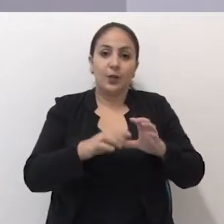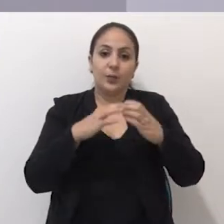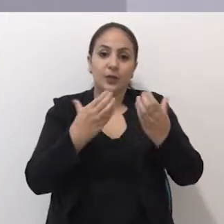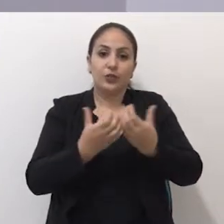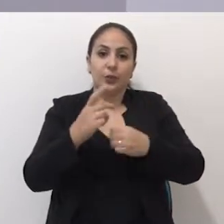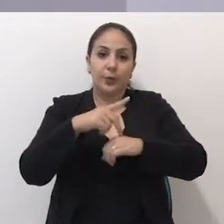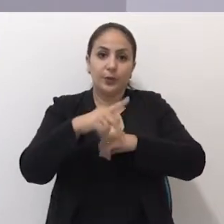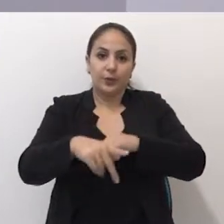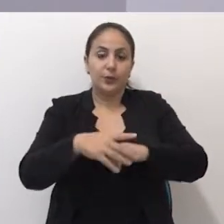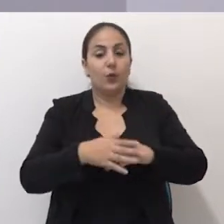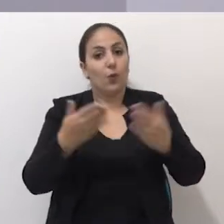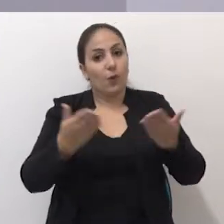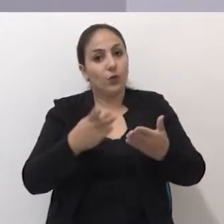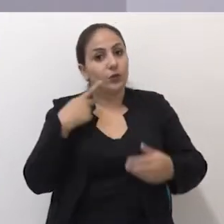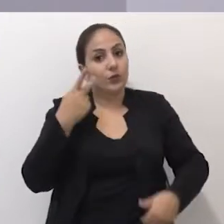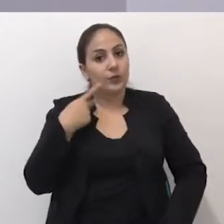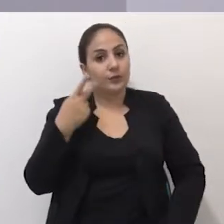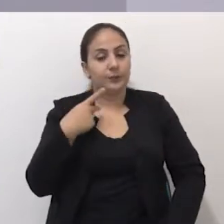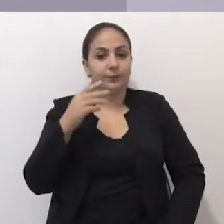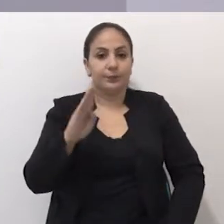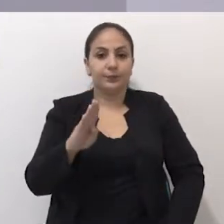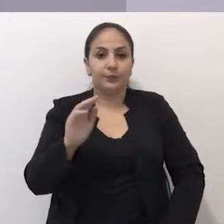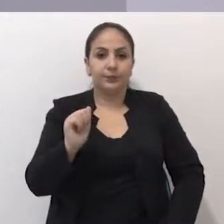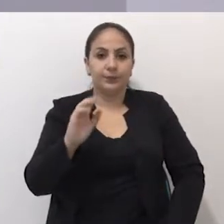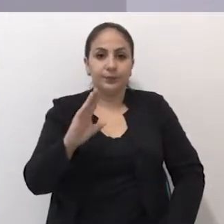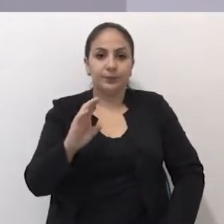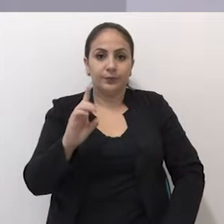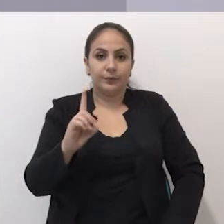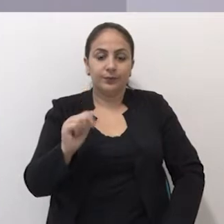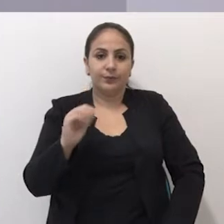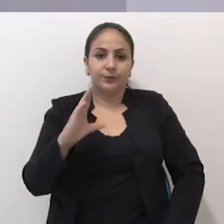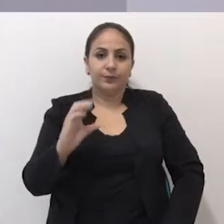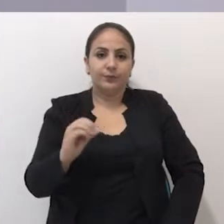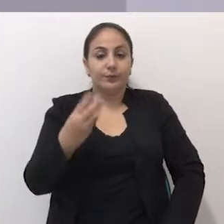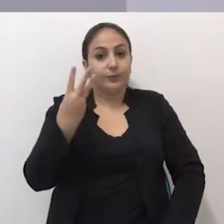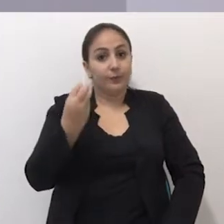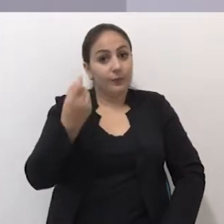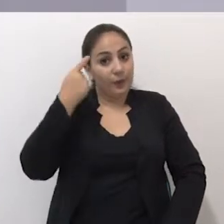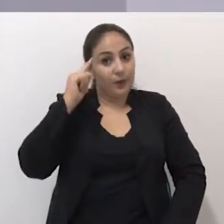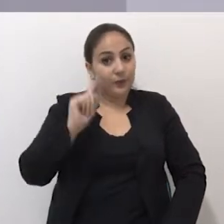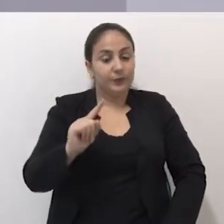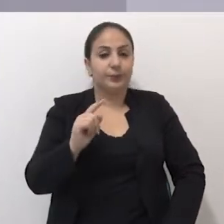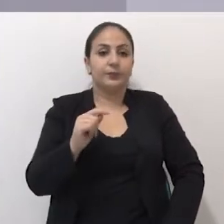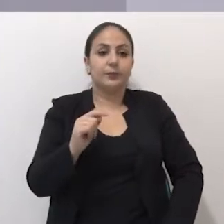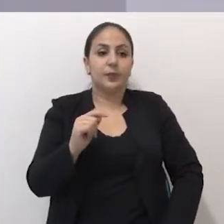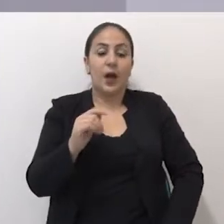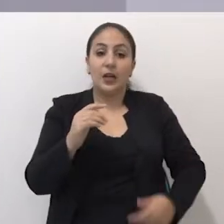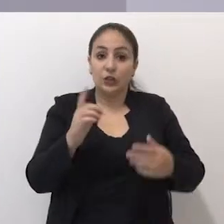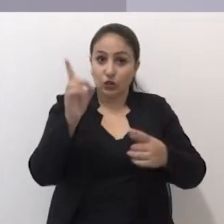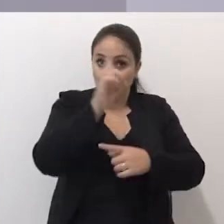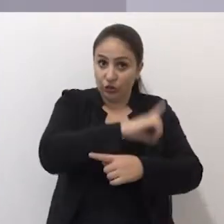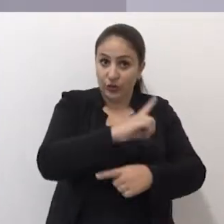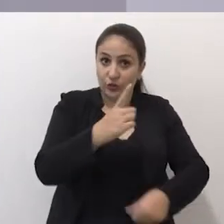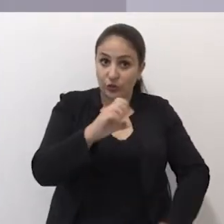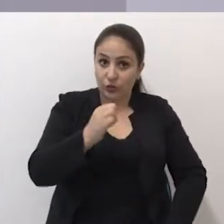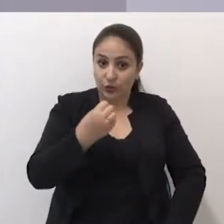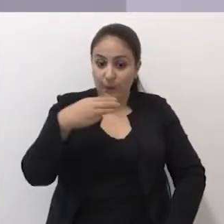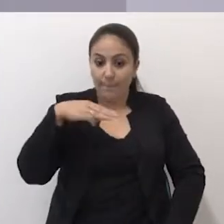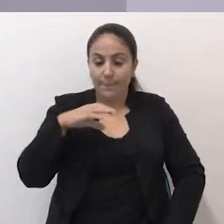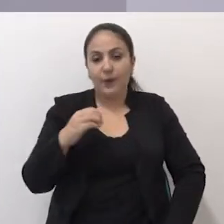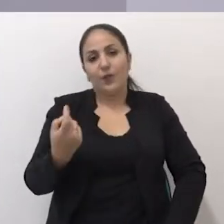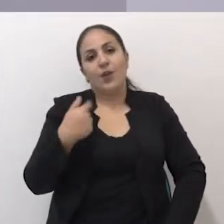comunidade de Passos Fundentes. Hoje é o vereador Badaco, assume por 30 dias, lá no dia 18 de março eu